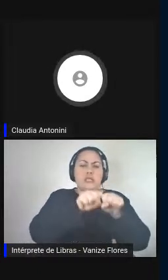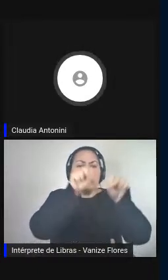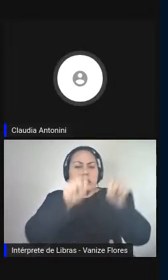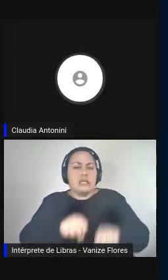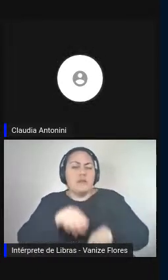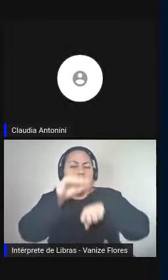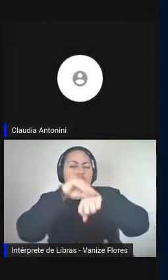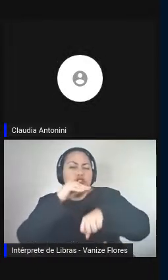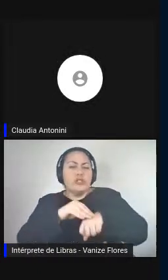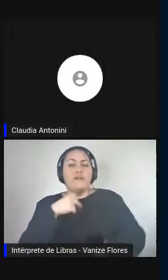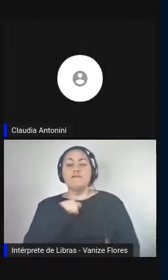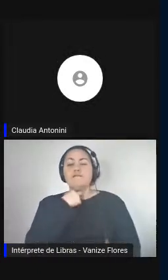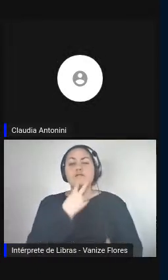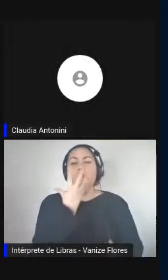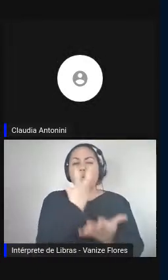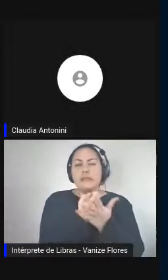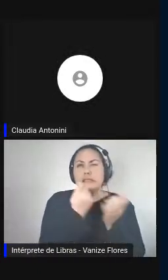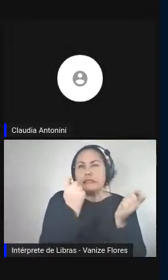coisa